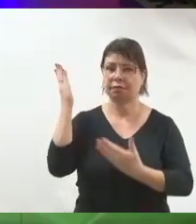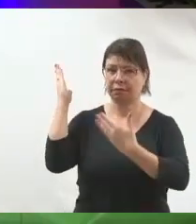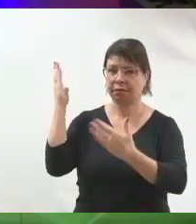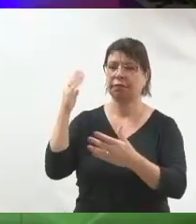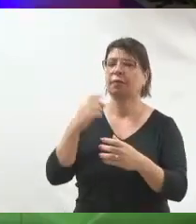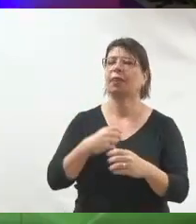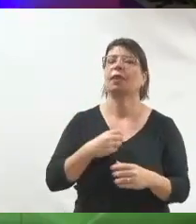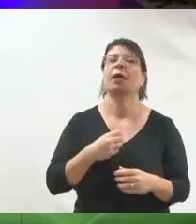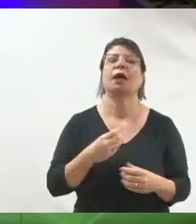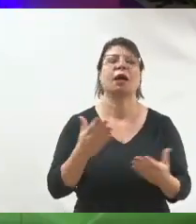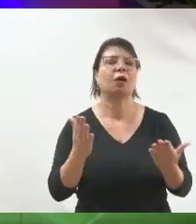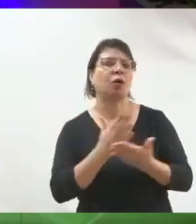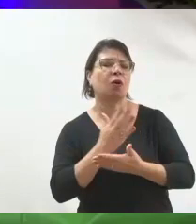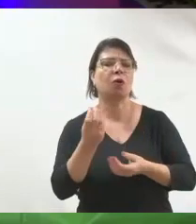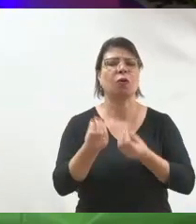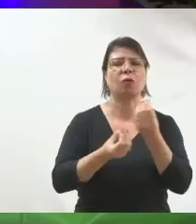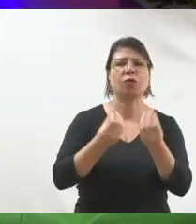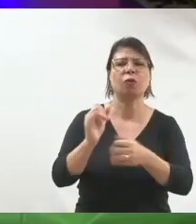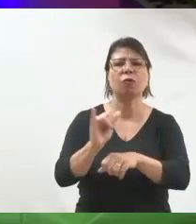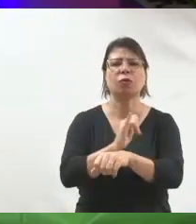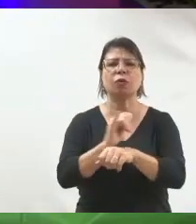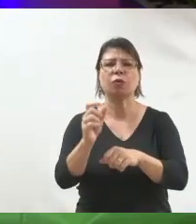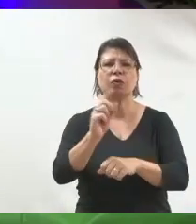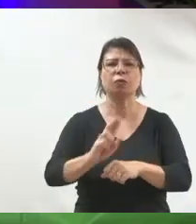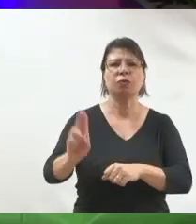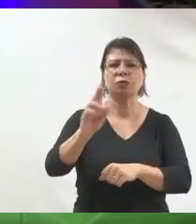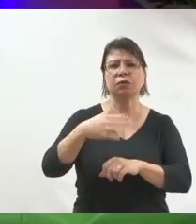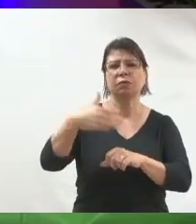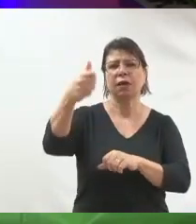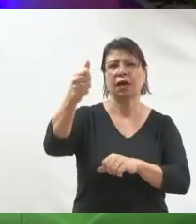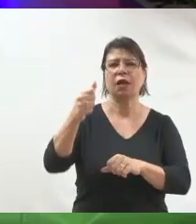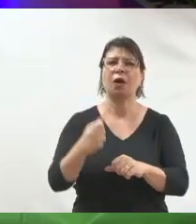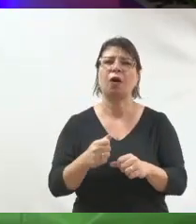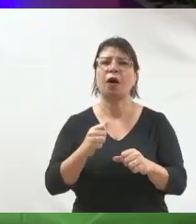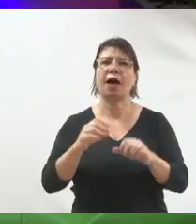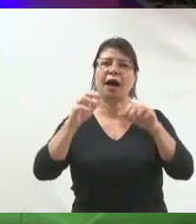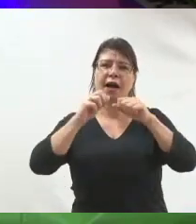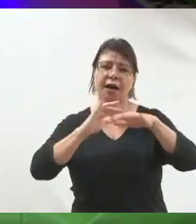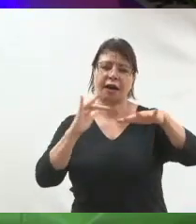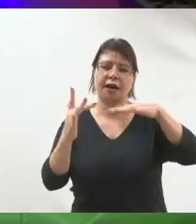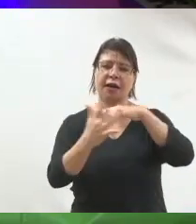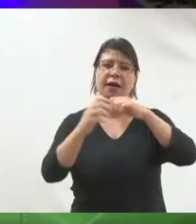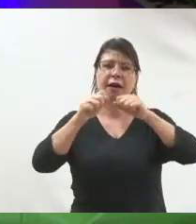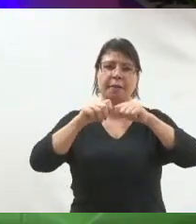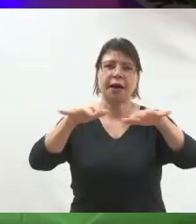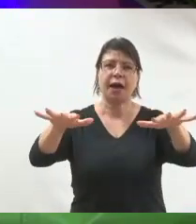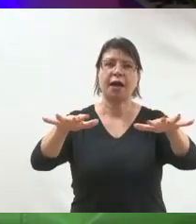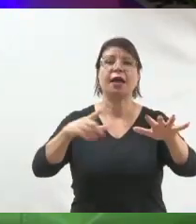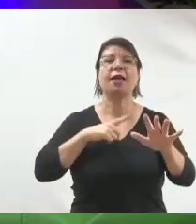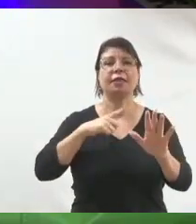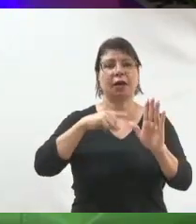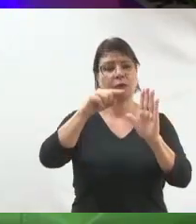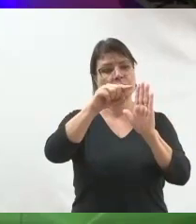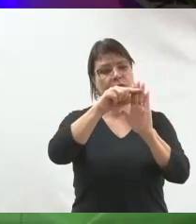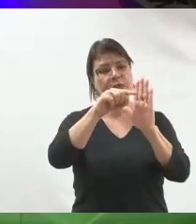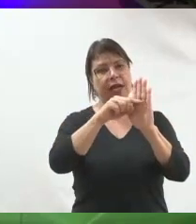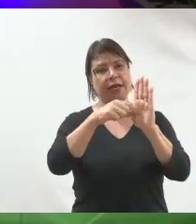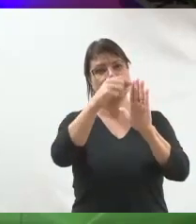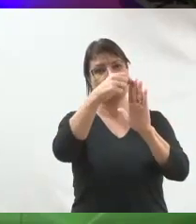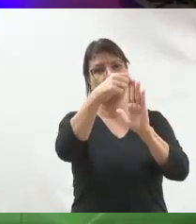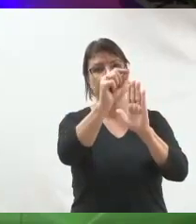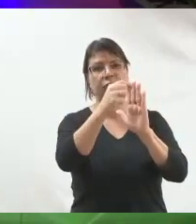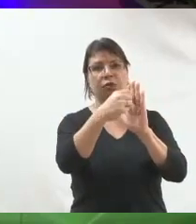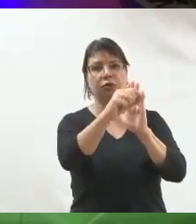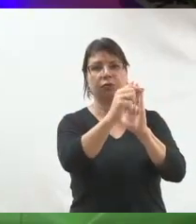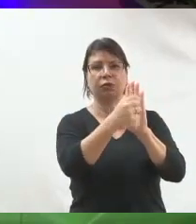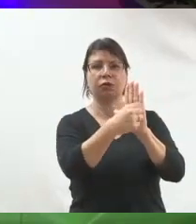dicas de como usar melhor a campanha de vocês nas telinhas. Então, é assim, é um checklist para quem se cadastrou